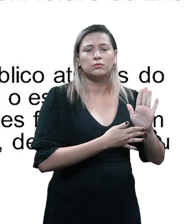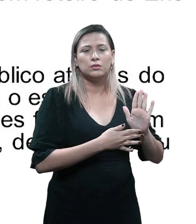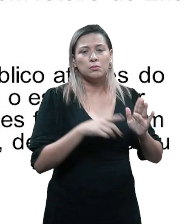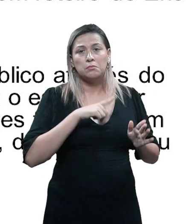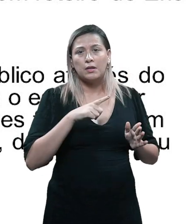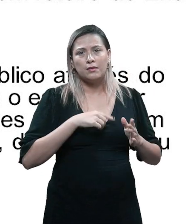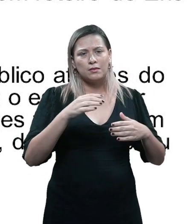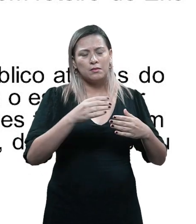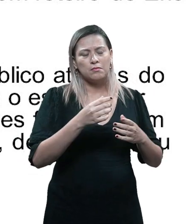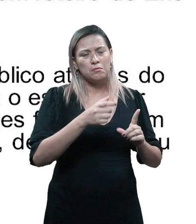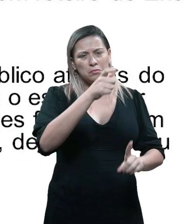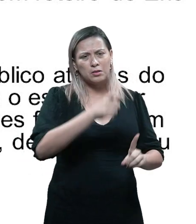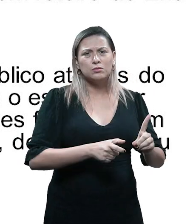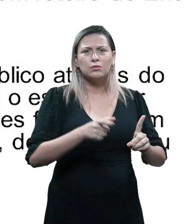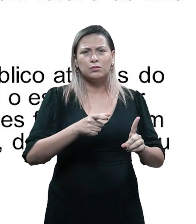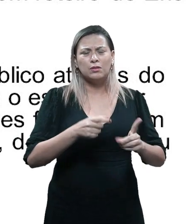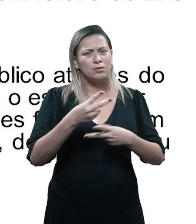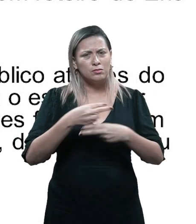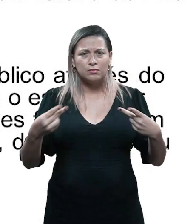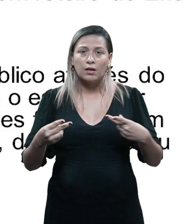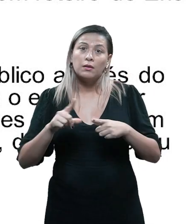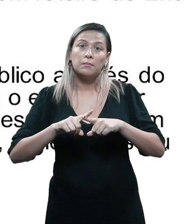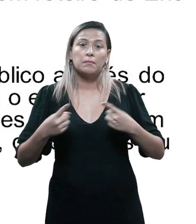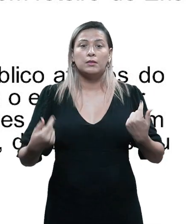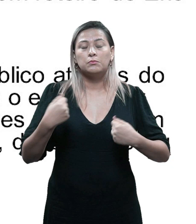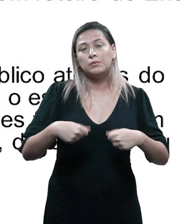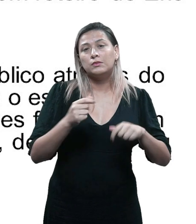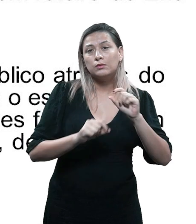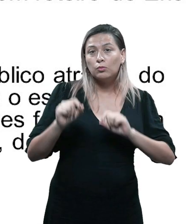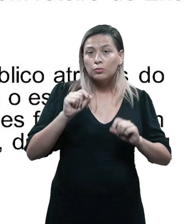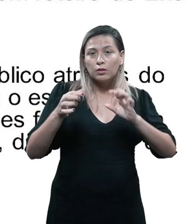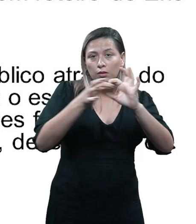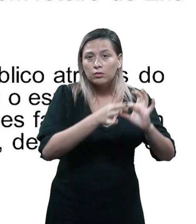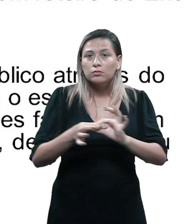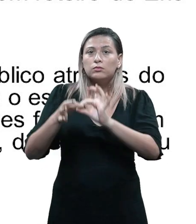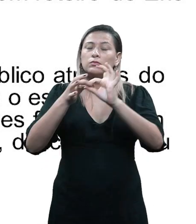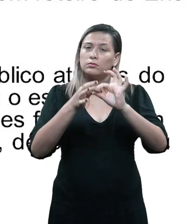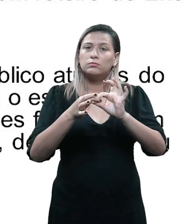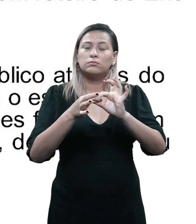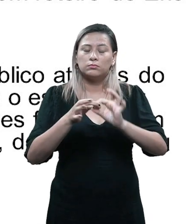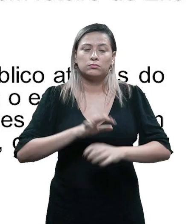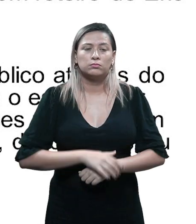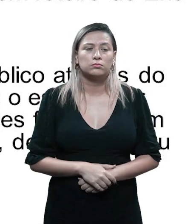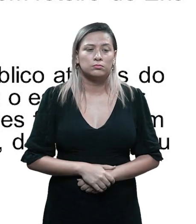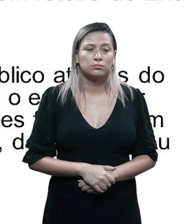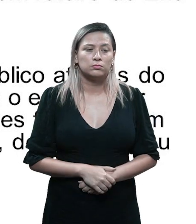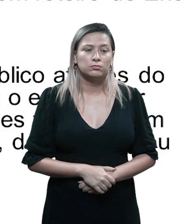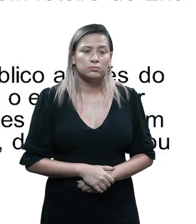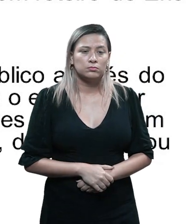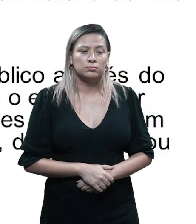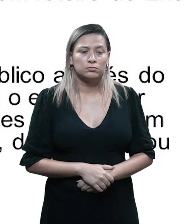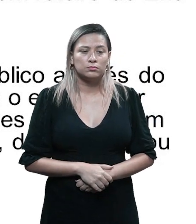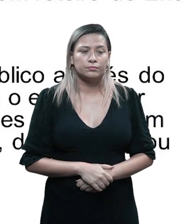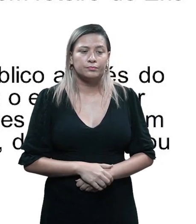tenha mais de um personagem. Mas é necessário que eles estejam ligados entre si de alguma forma. Certo?